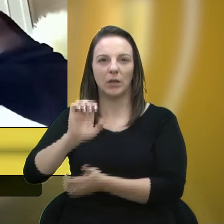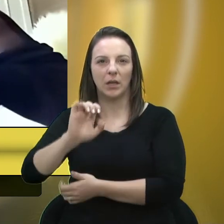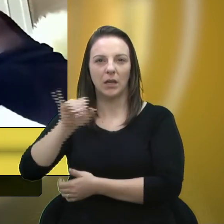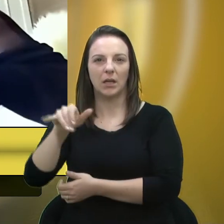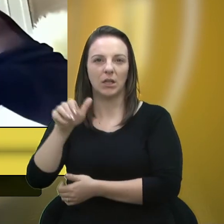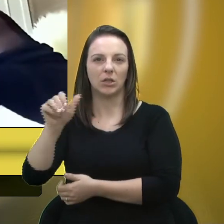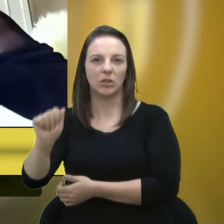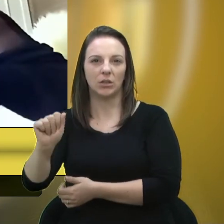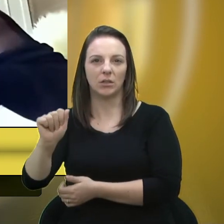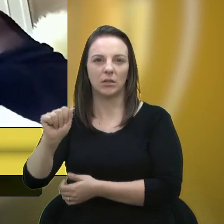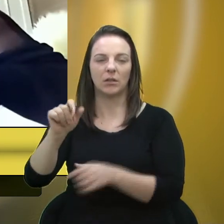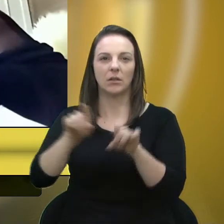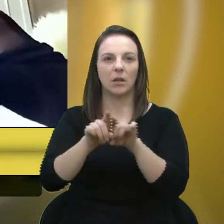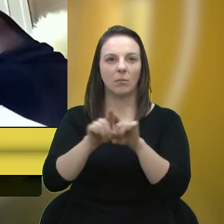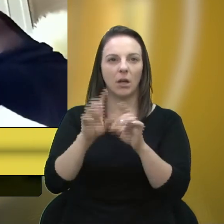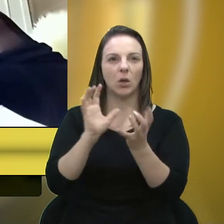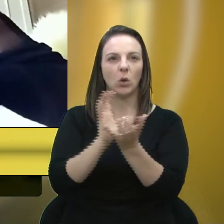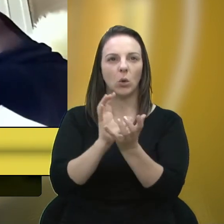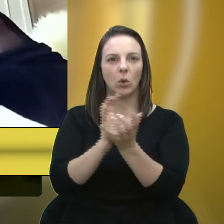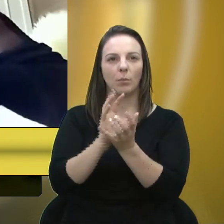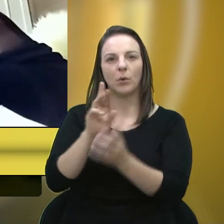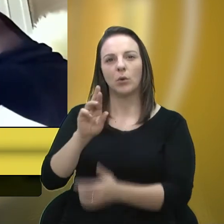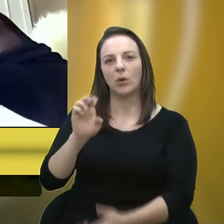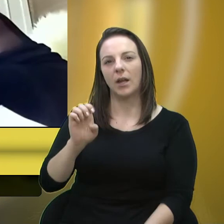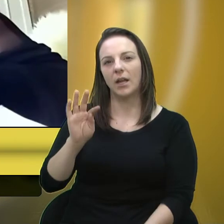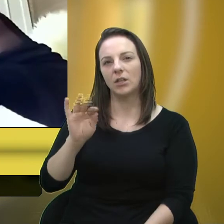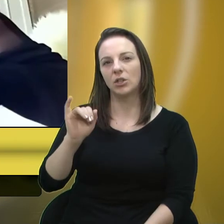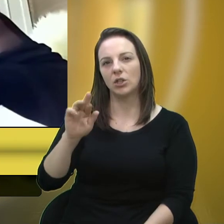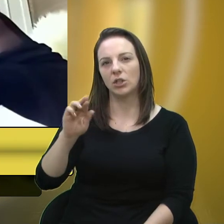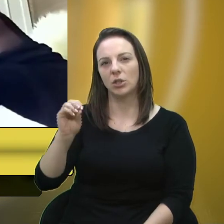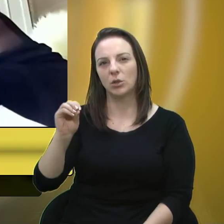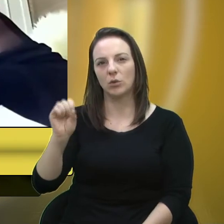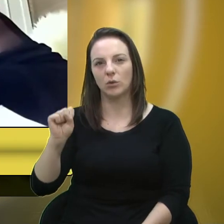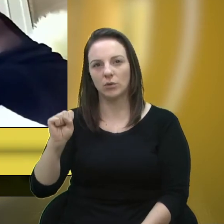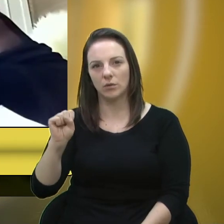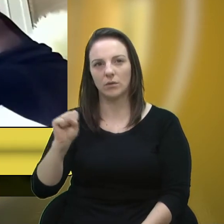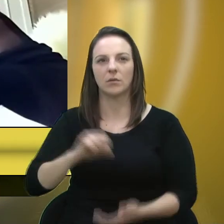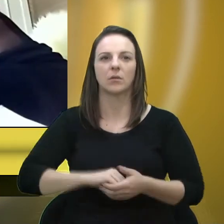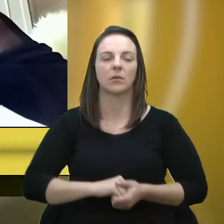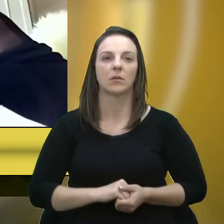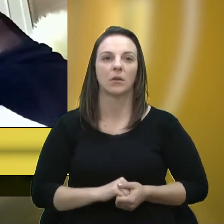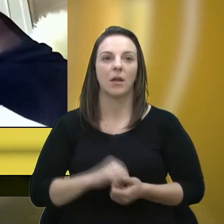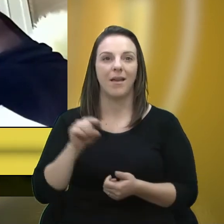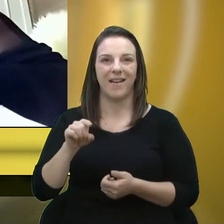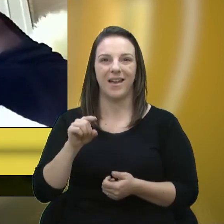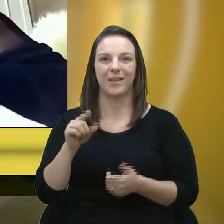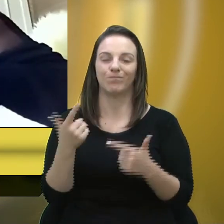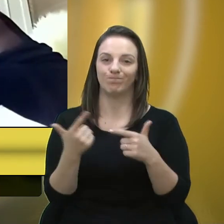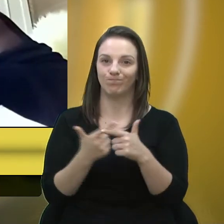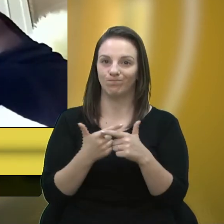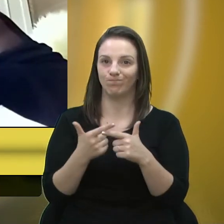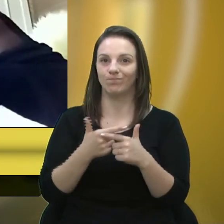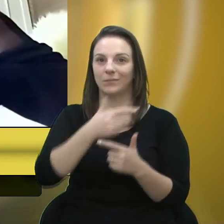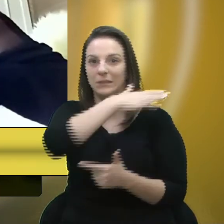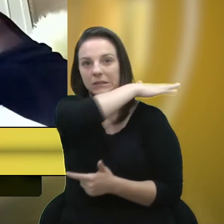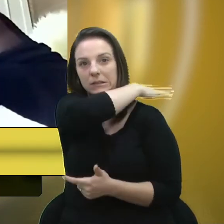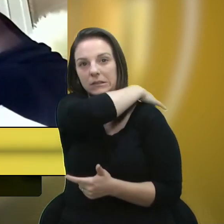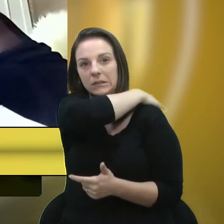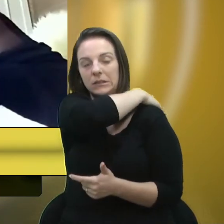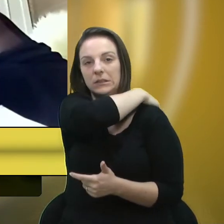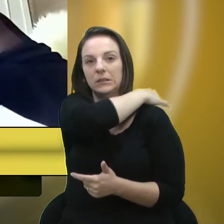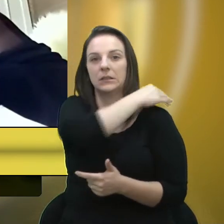de retiros, enfim. Uma pessoa que tinha um problema muito sério de pulmão, ela já tinha esse problema,